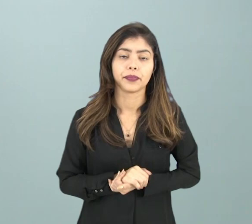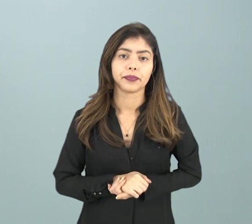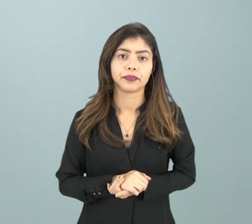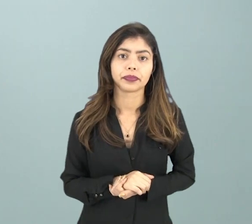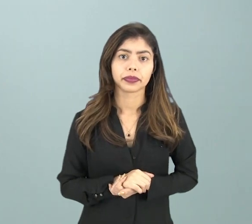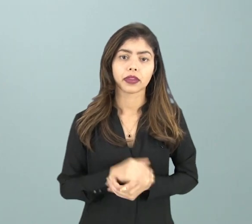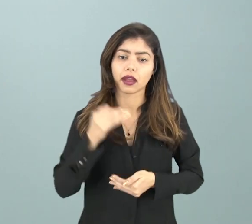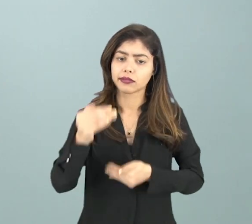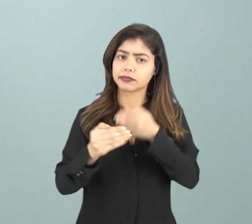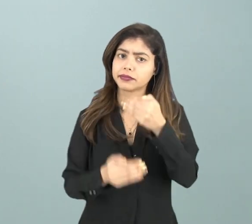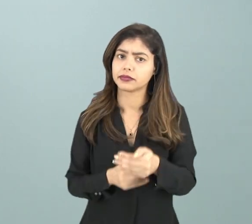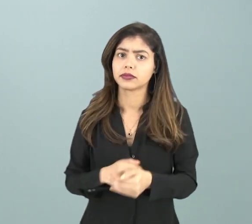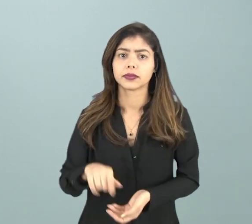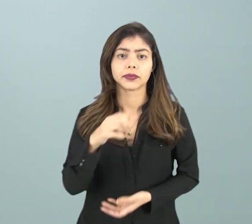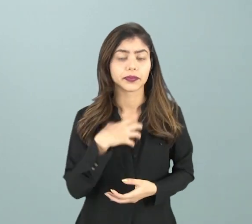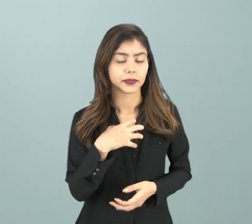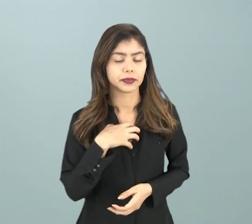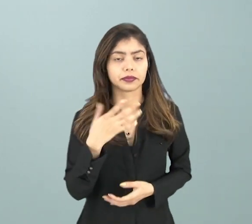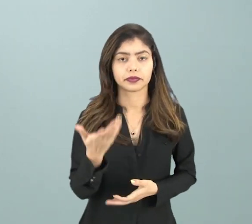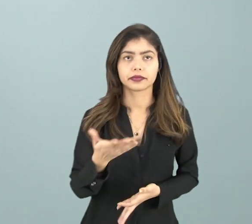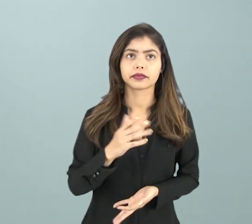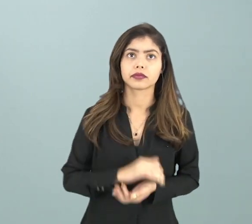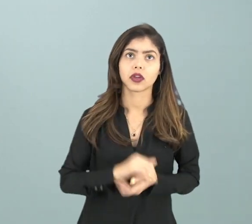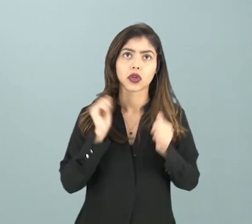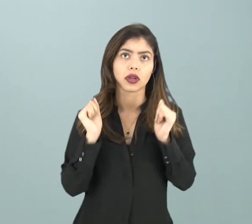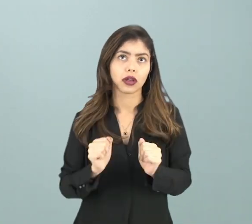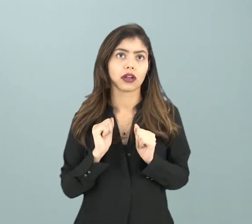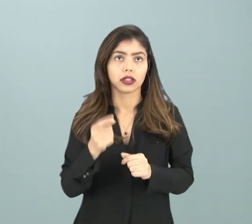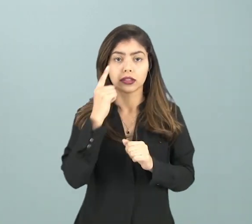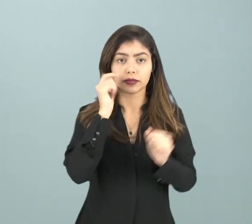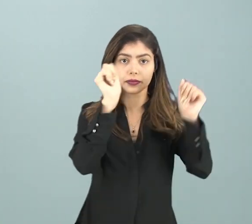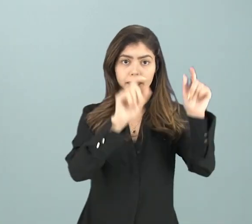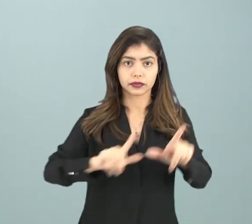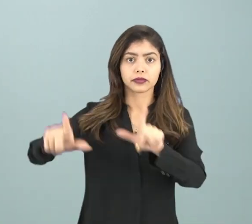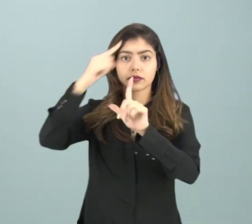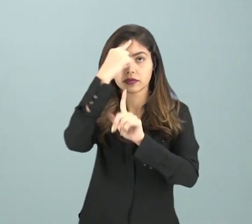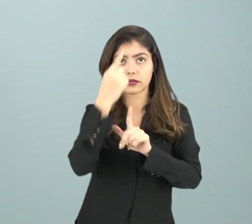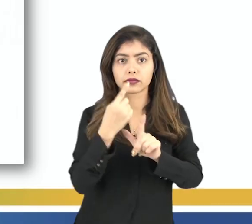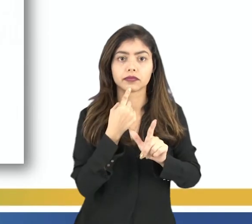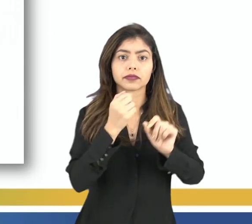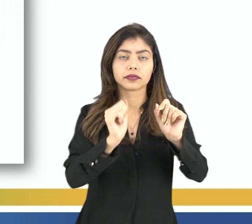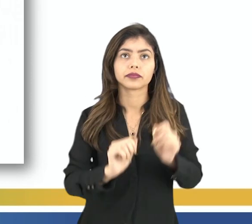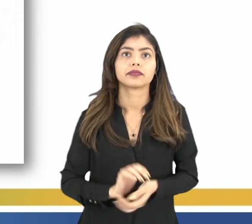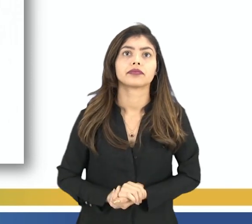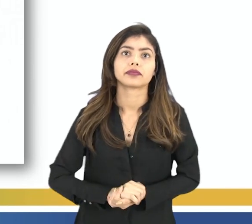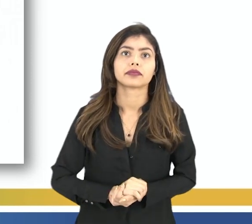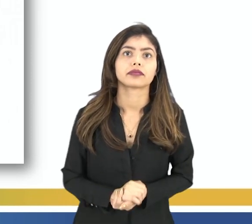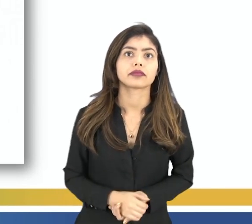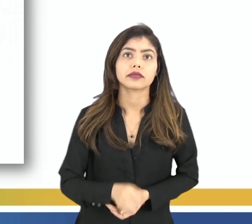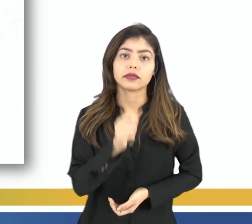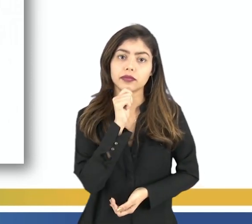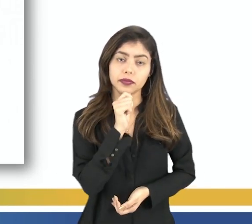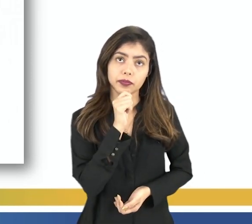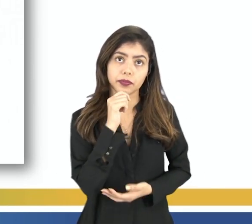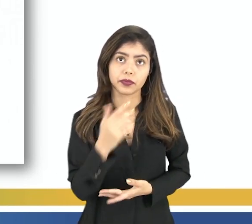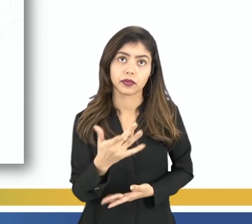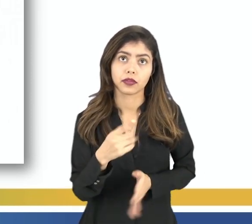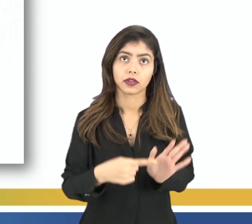avançando nesse sentido, vocês podem visualizar em tela aquilo que nós